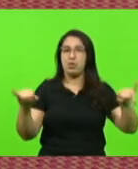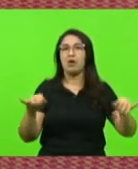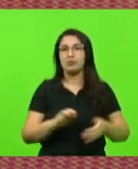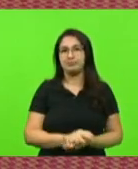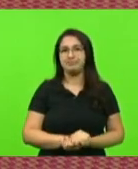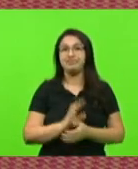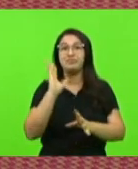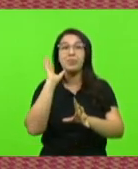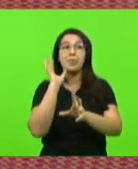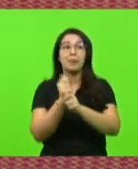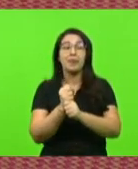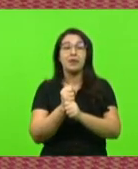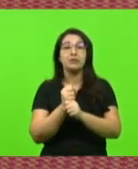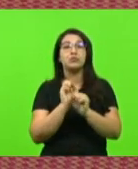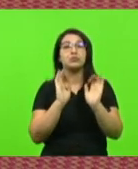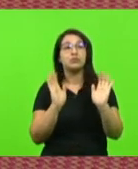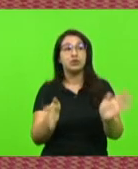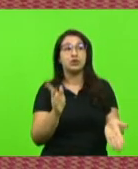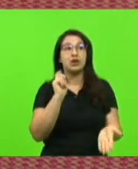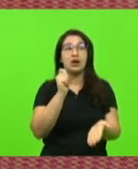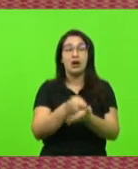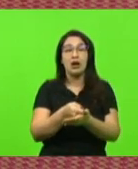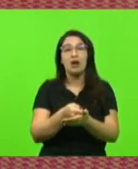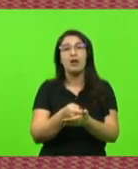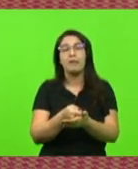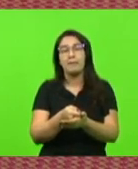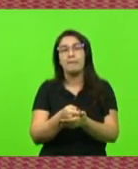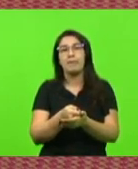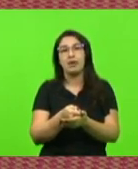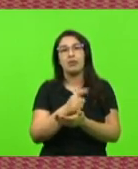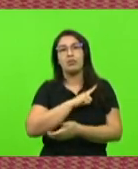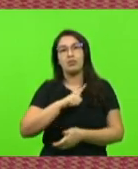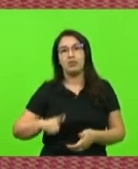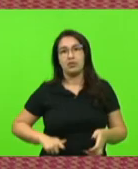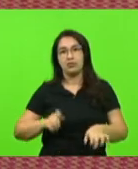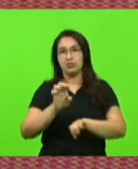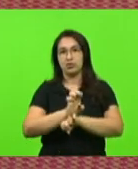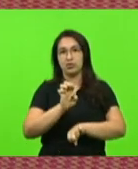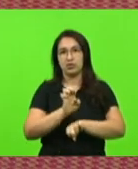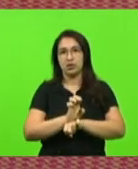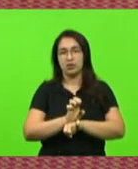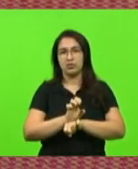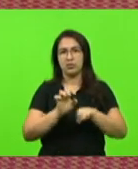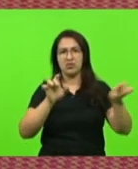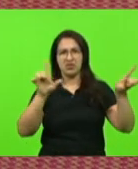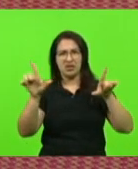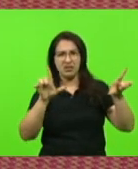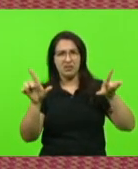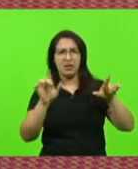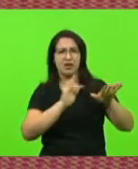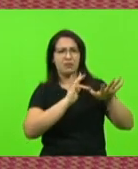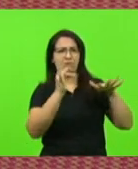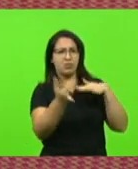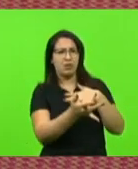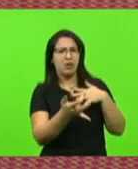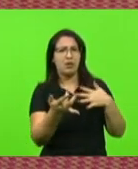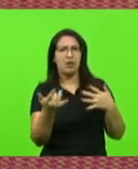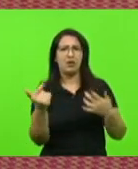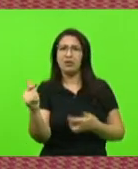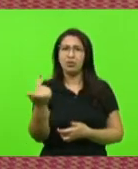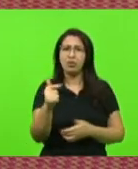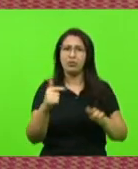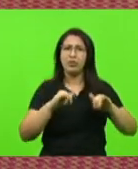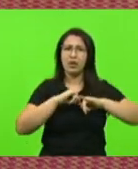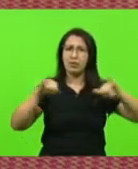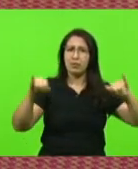Somando-se isso ao que foi gasto pelo governo do Estado, você vê uma linha de jornal falando sobre isso? Uma linha de jornal falando sobre